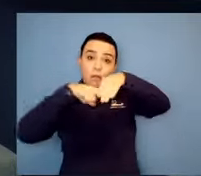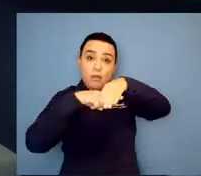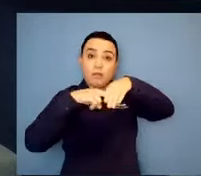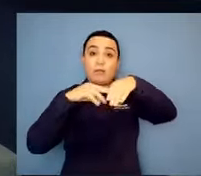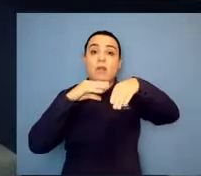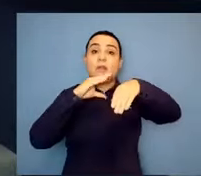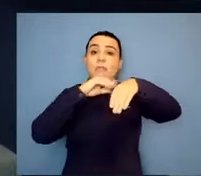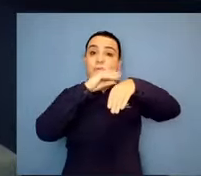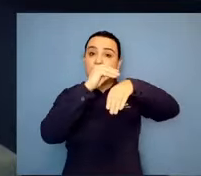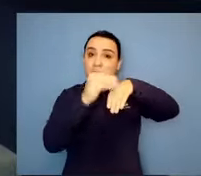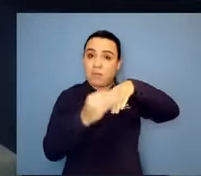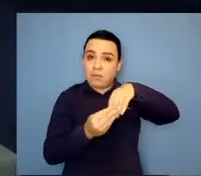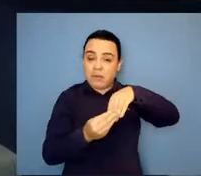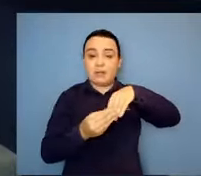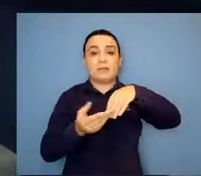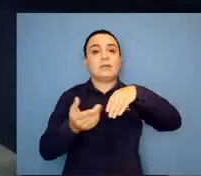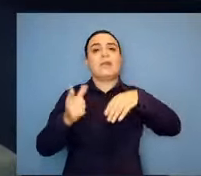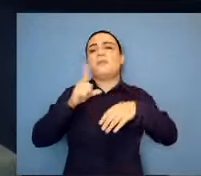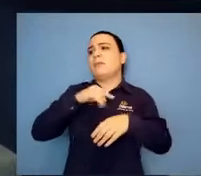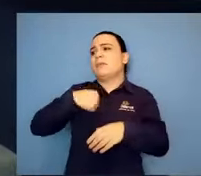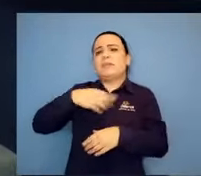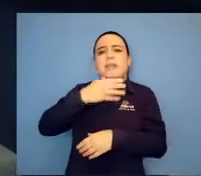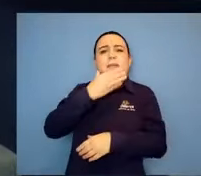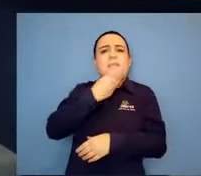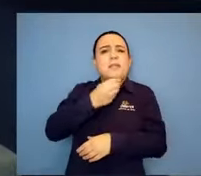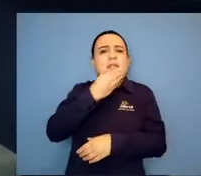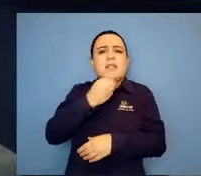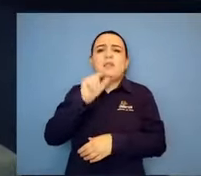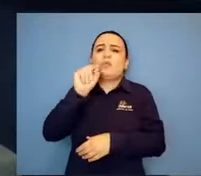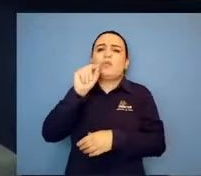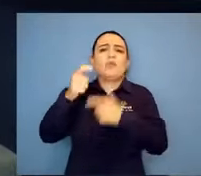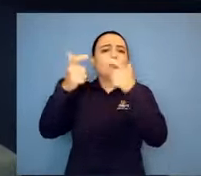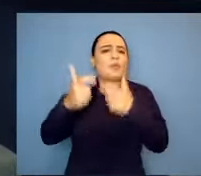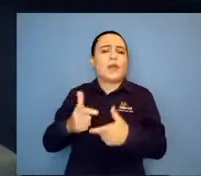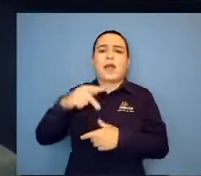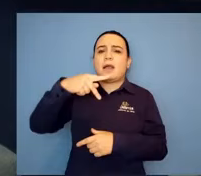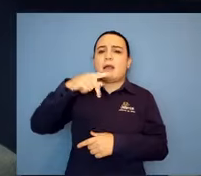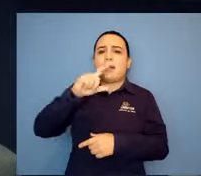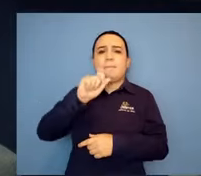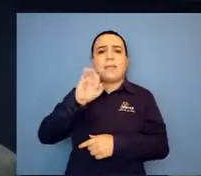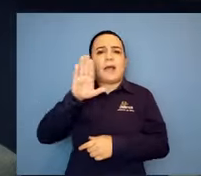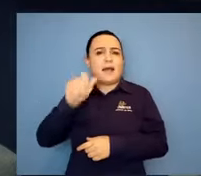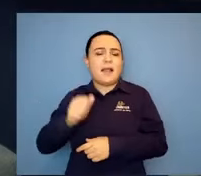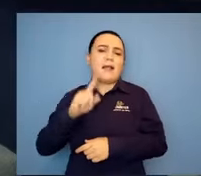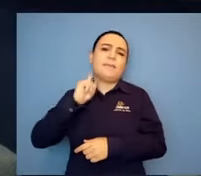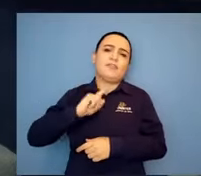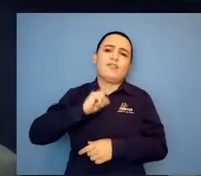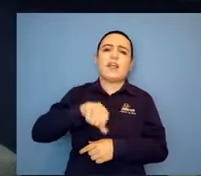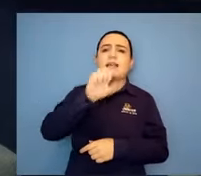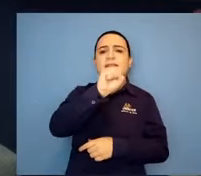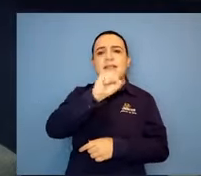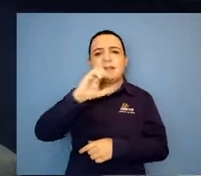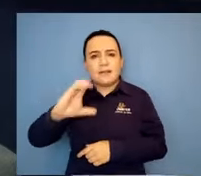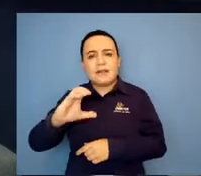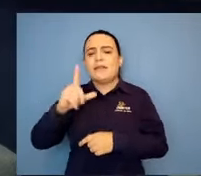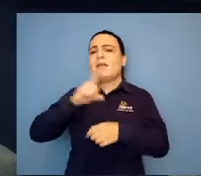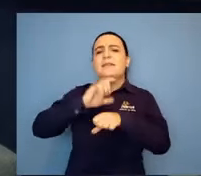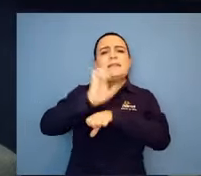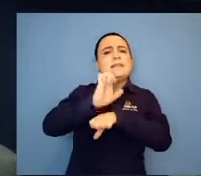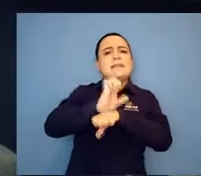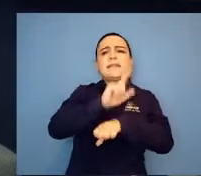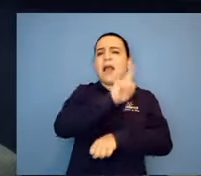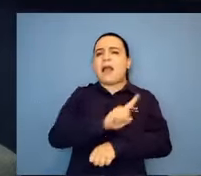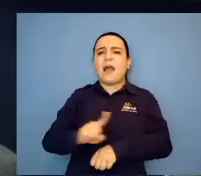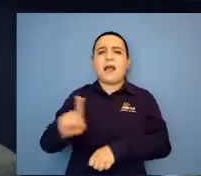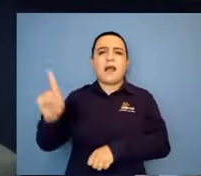Pará, da Paraíba, de Recife, Porto Seguro, Minas Gerais, Santa Catarina e etc. Olha só. E com o transplante,